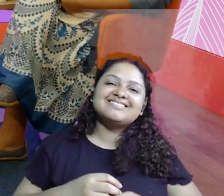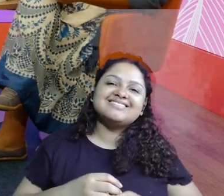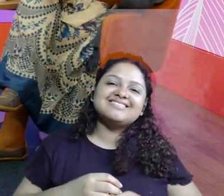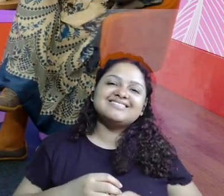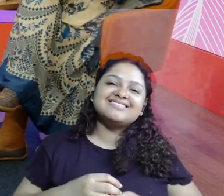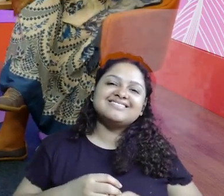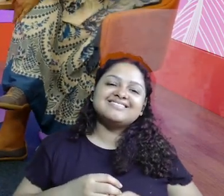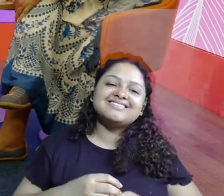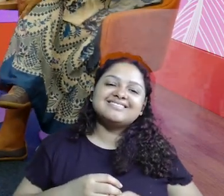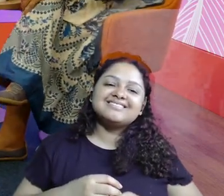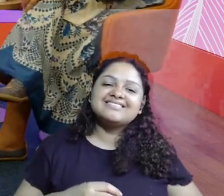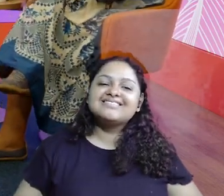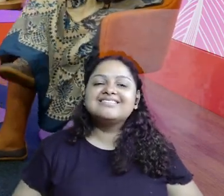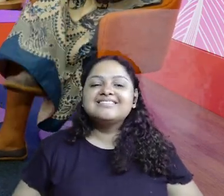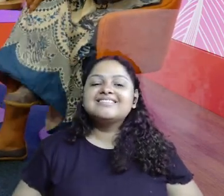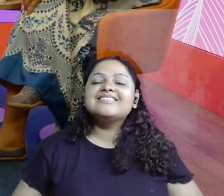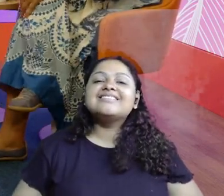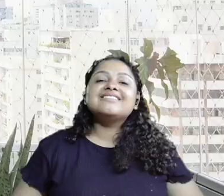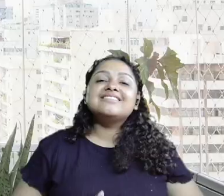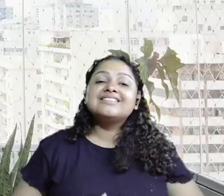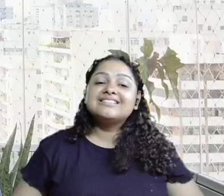Ficamos. A gente ficou com vontade.